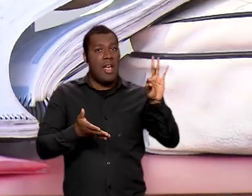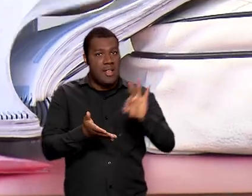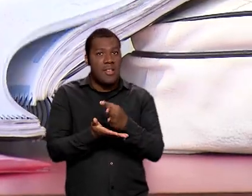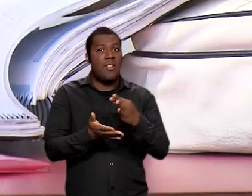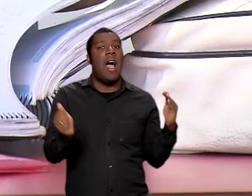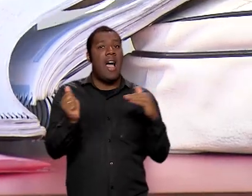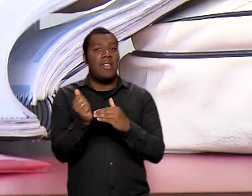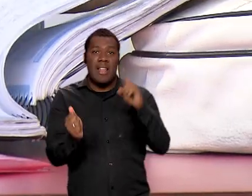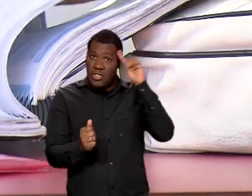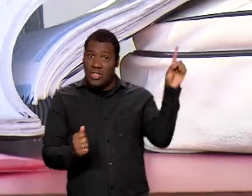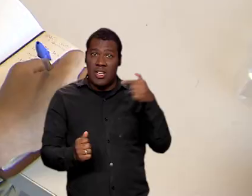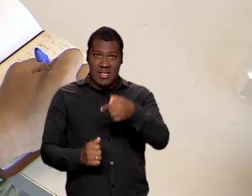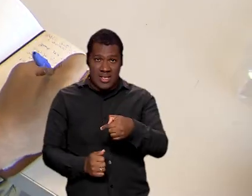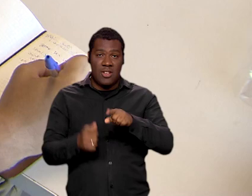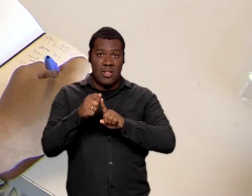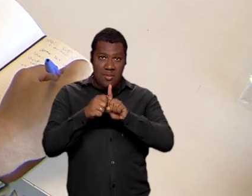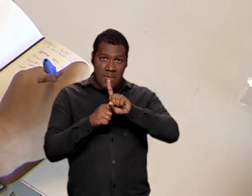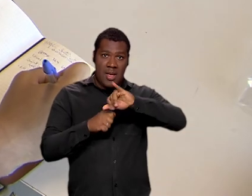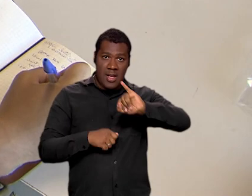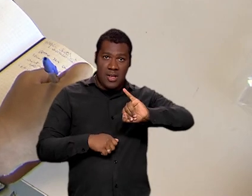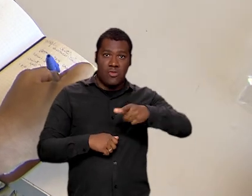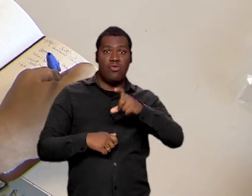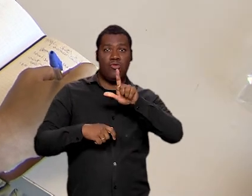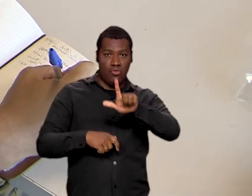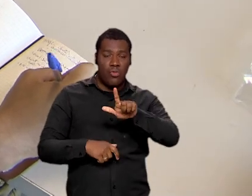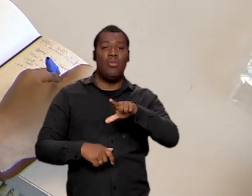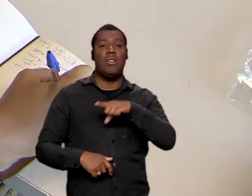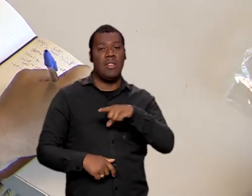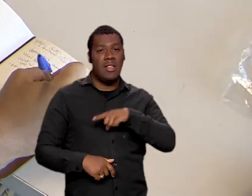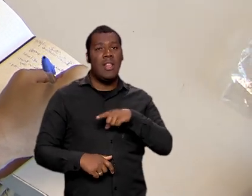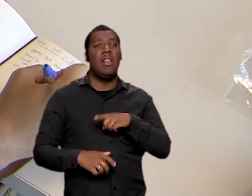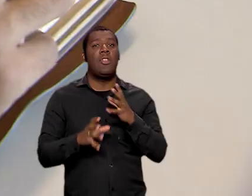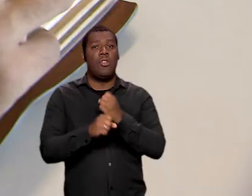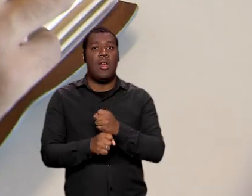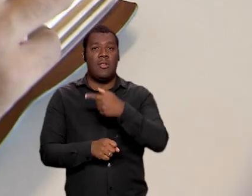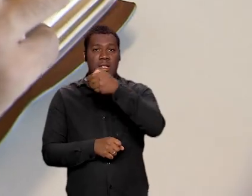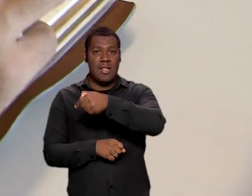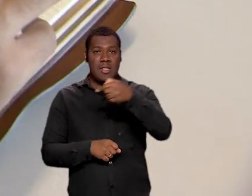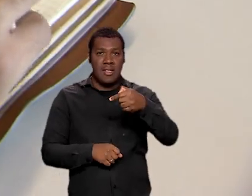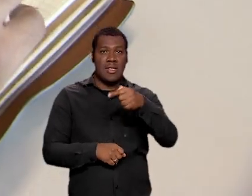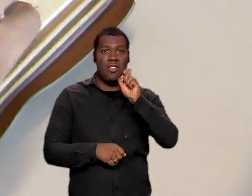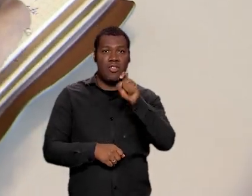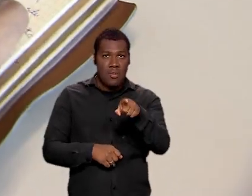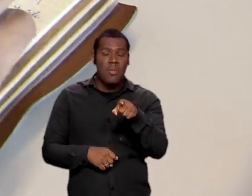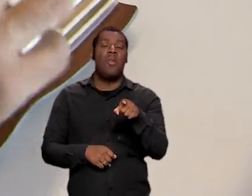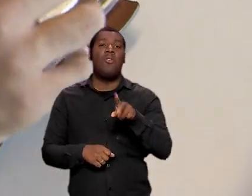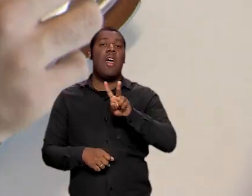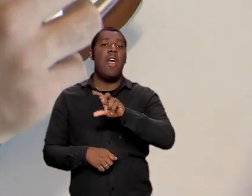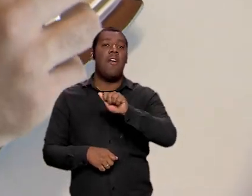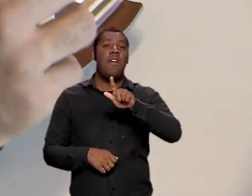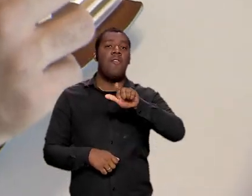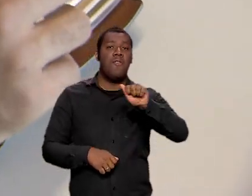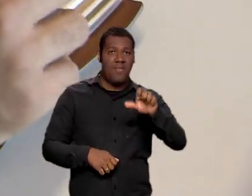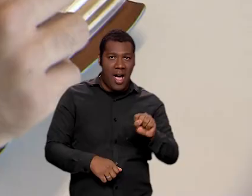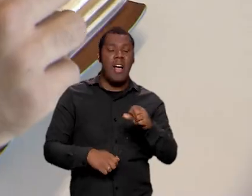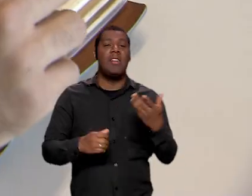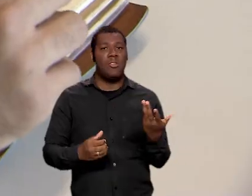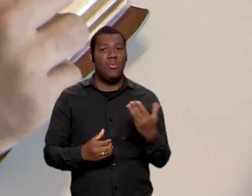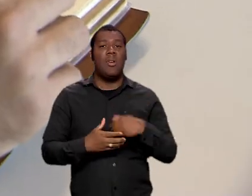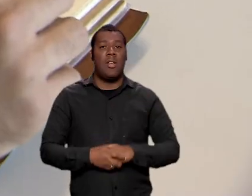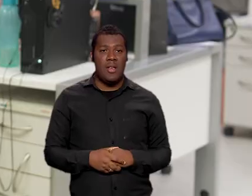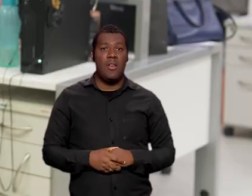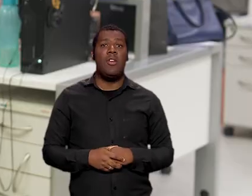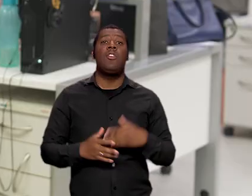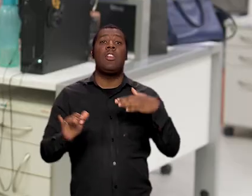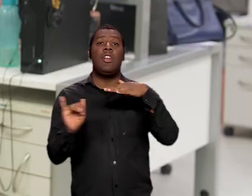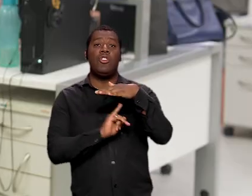inscrever até o dia 7 de julho pelo portal único de acesso ao ensino superior. São 77.867